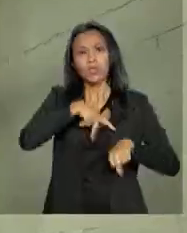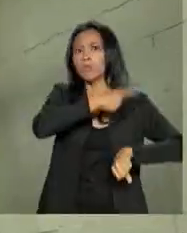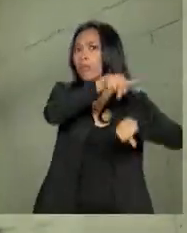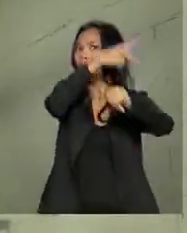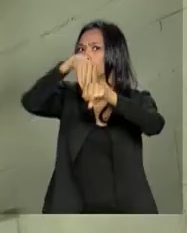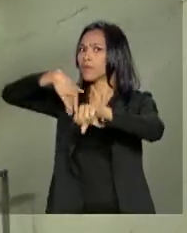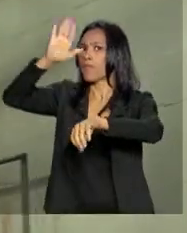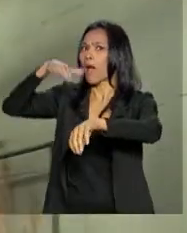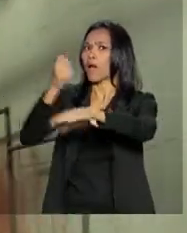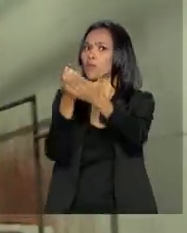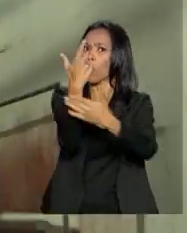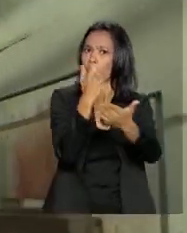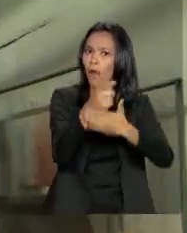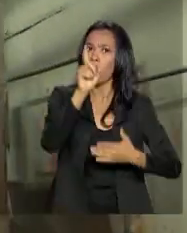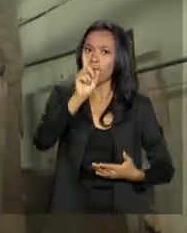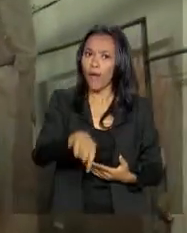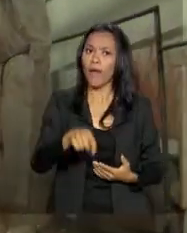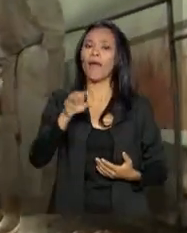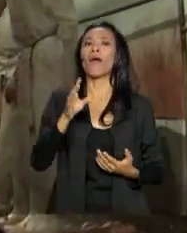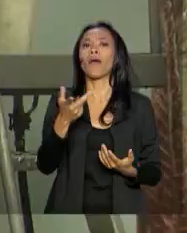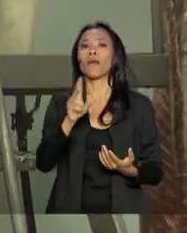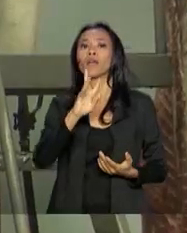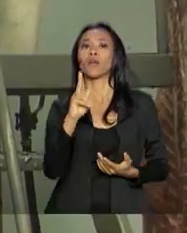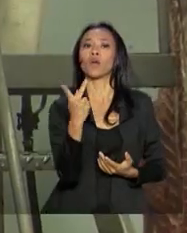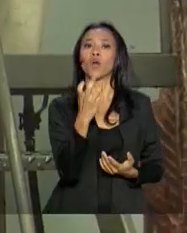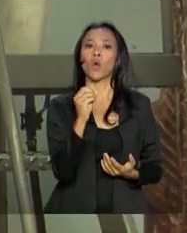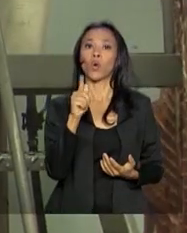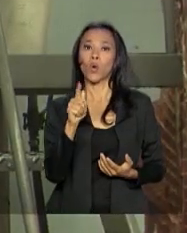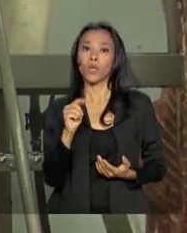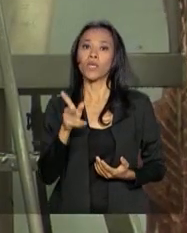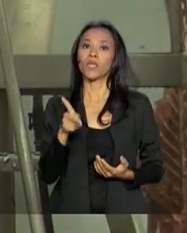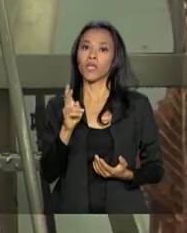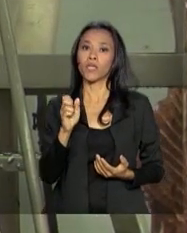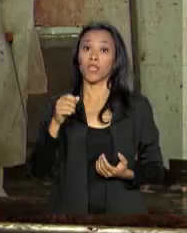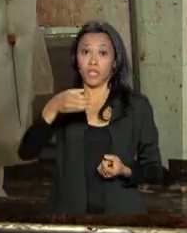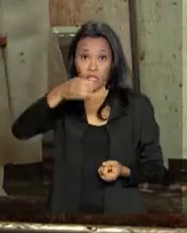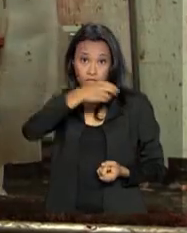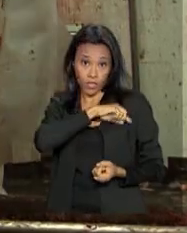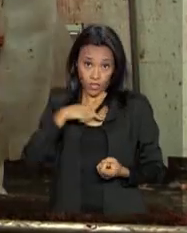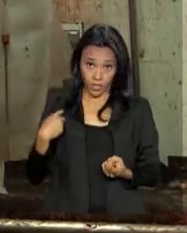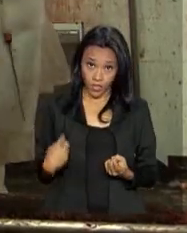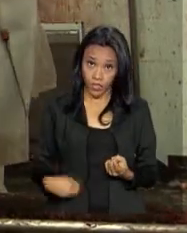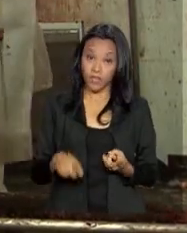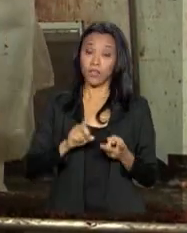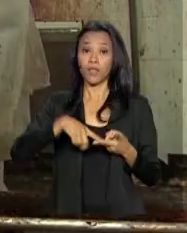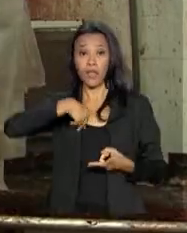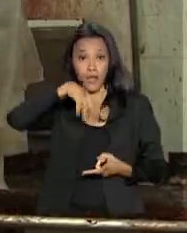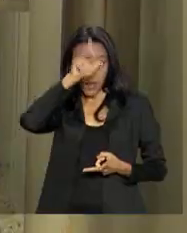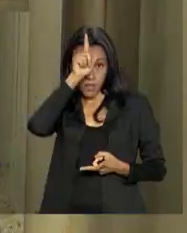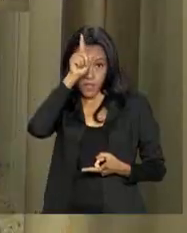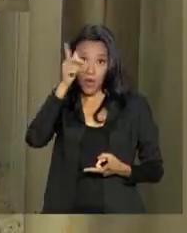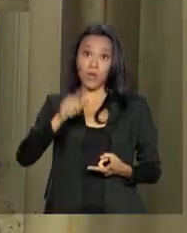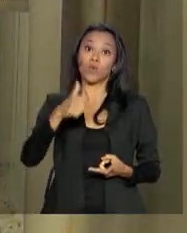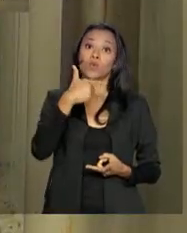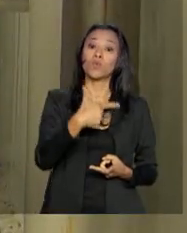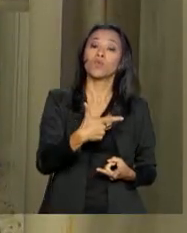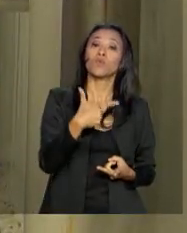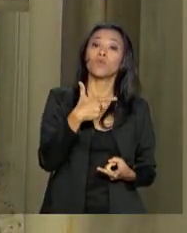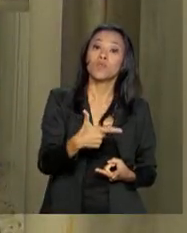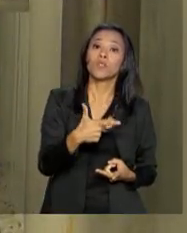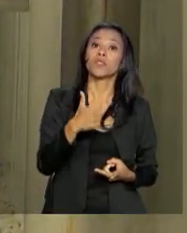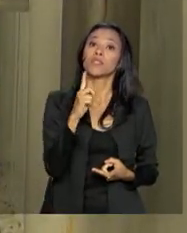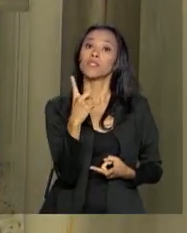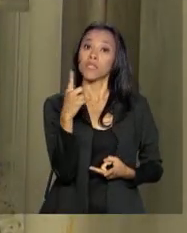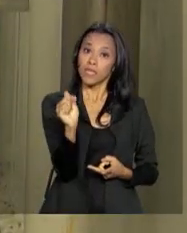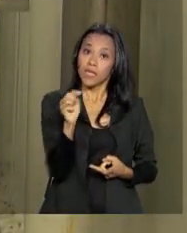mais compraram o produto brasileiro foram, respectivamente, Hong Kong, China e Alemanha. Com 217 milhões de